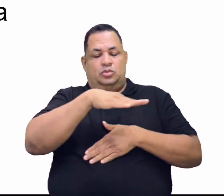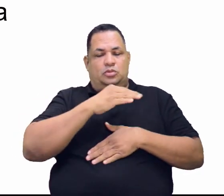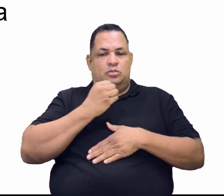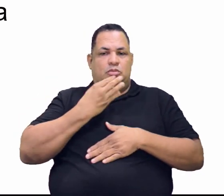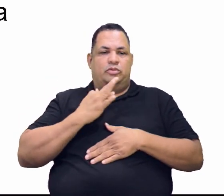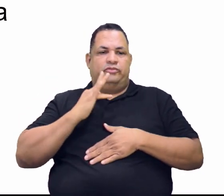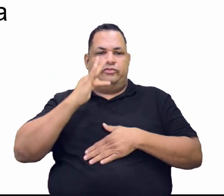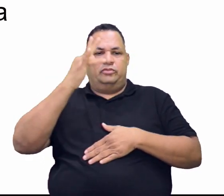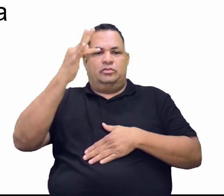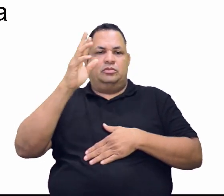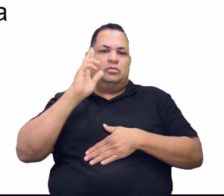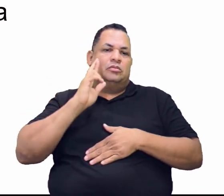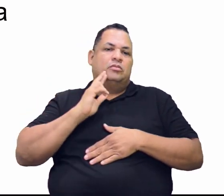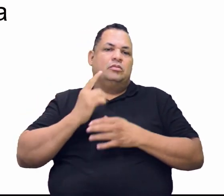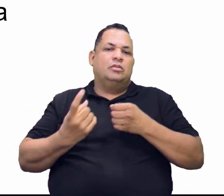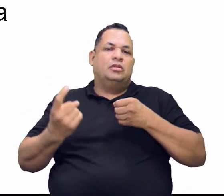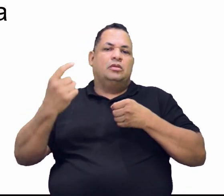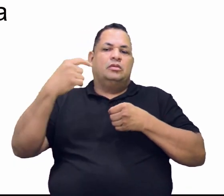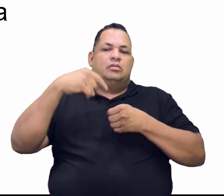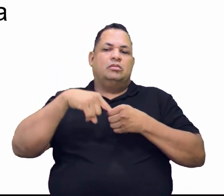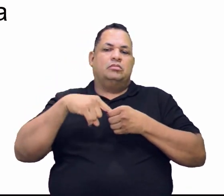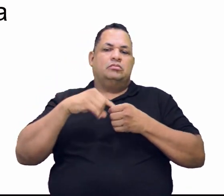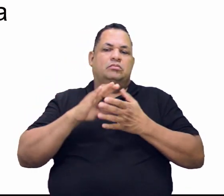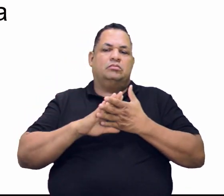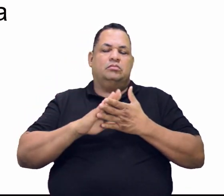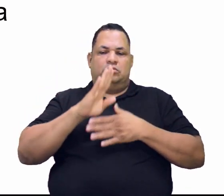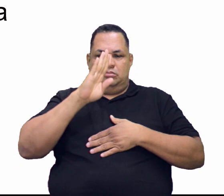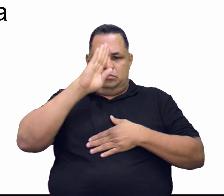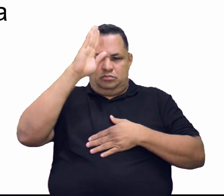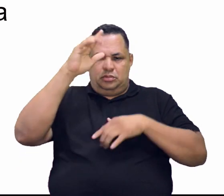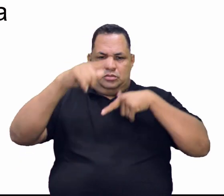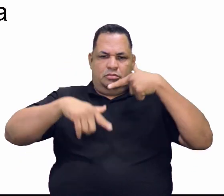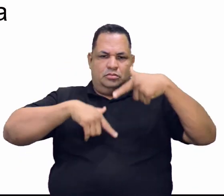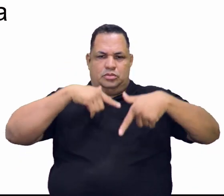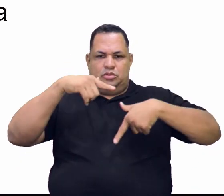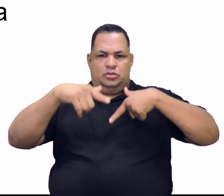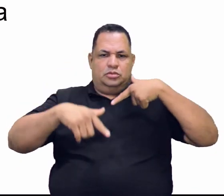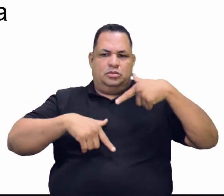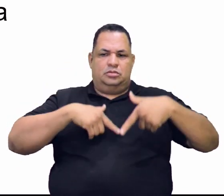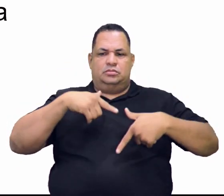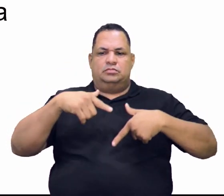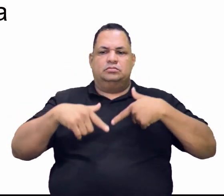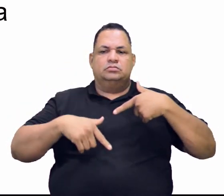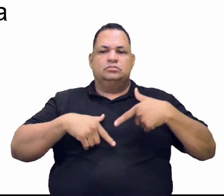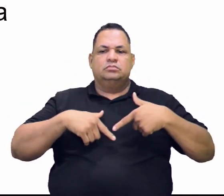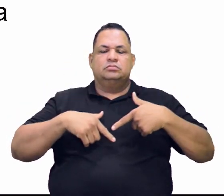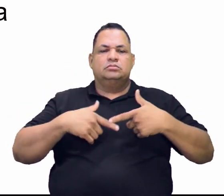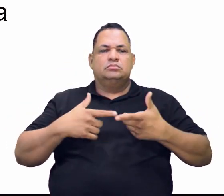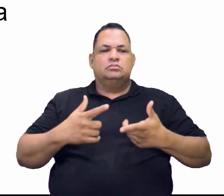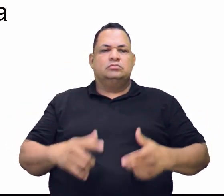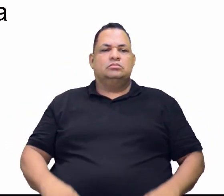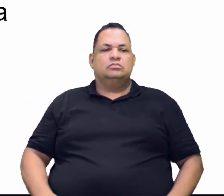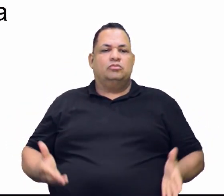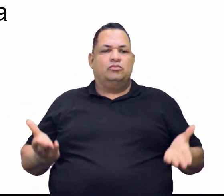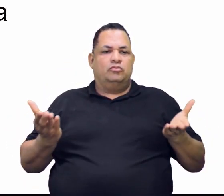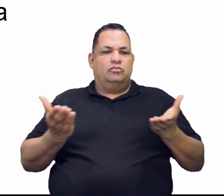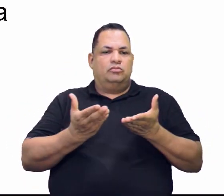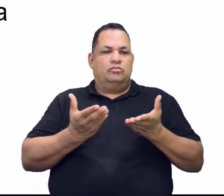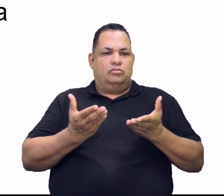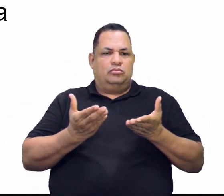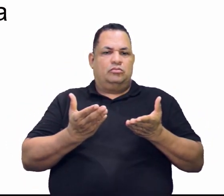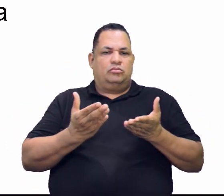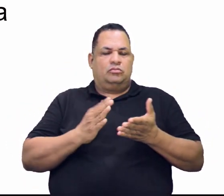do bom futuro, Rondônia volta a ser o maior produtor novamente. Hoje,